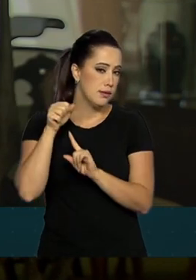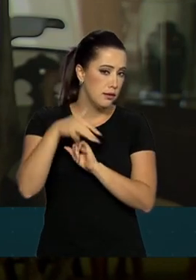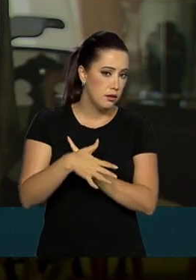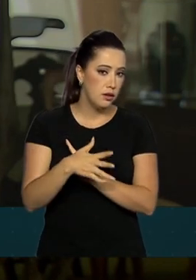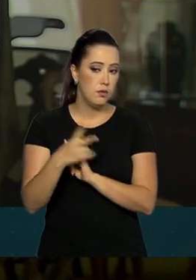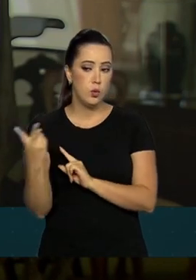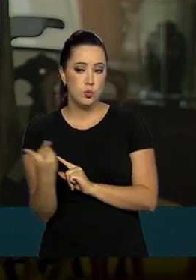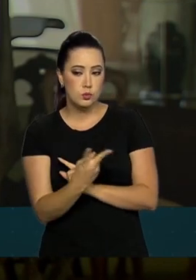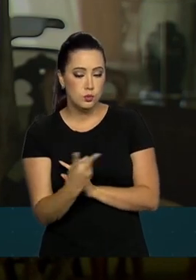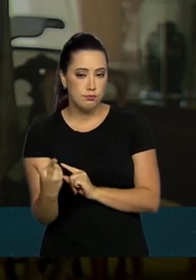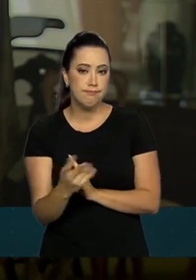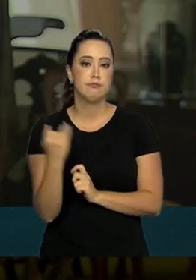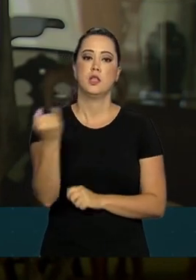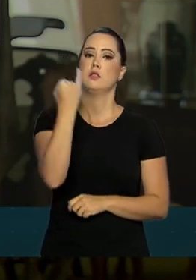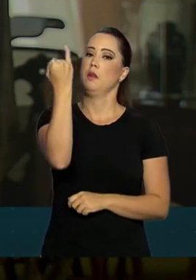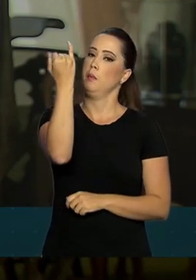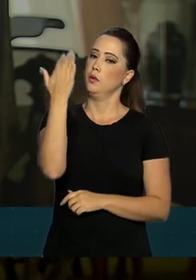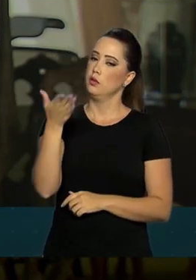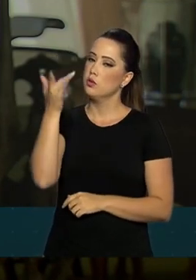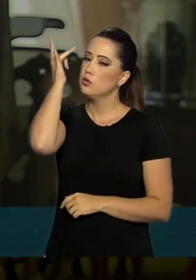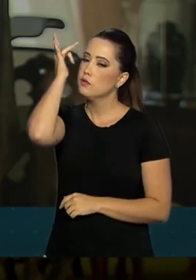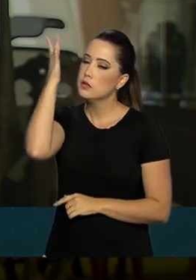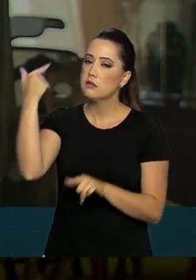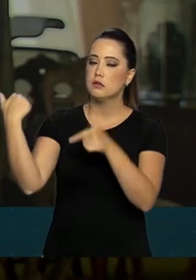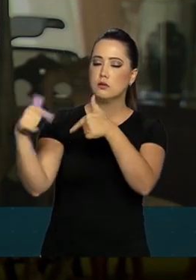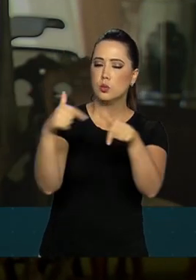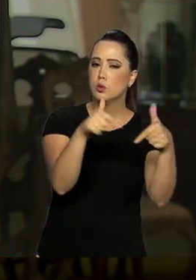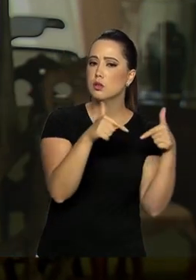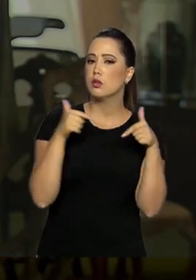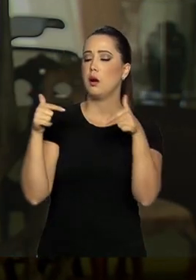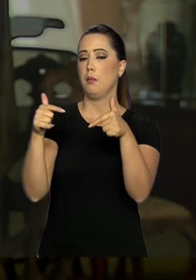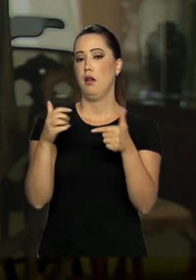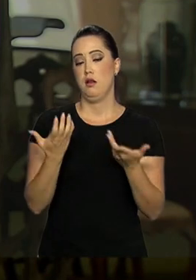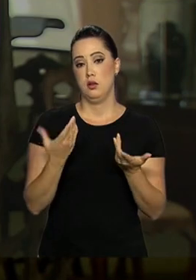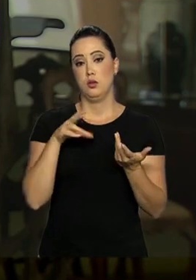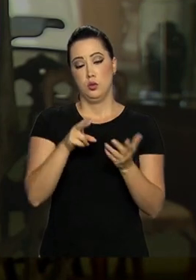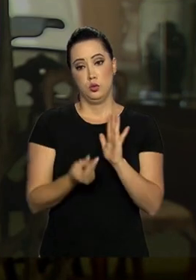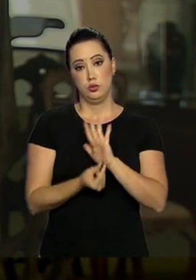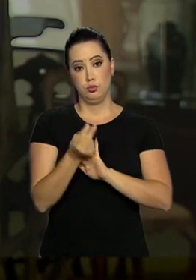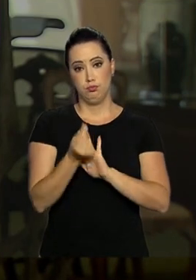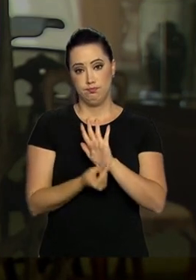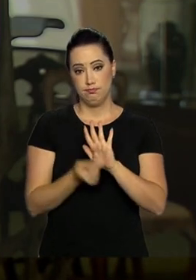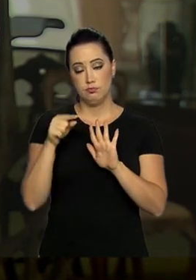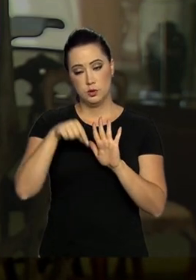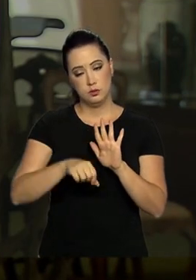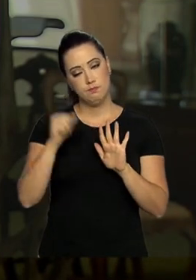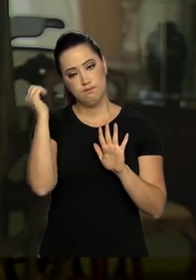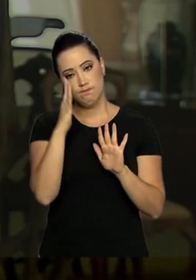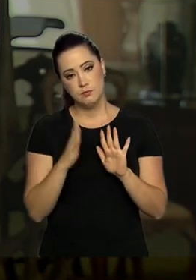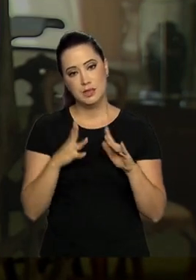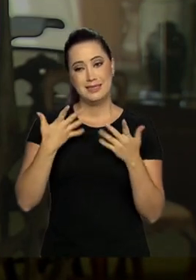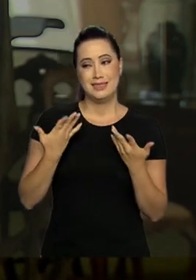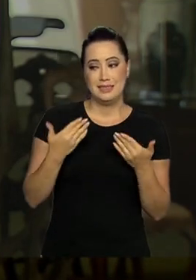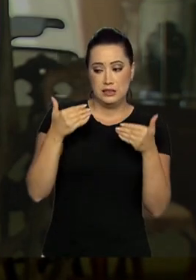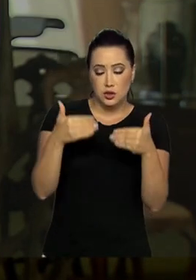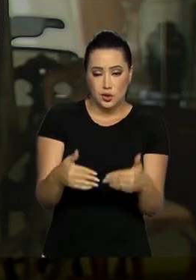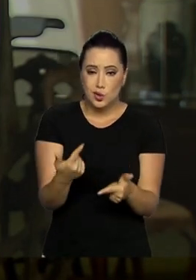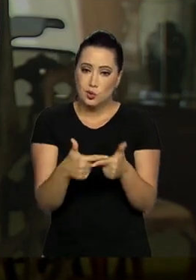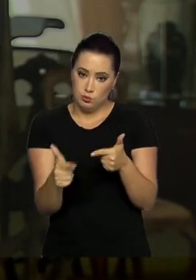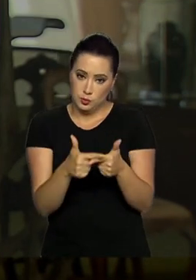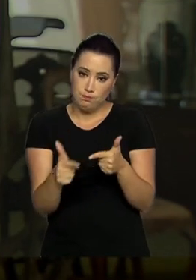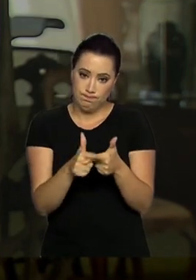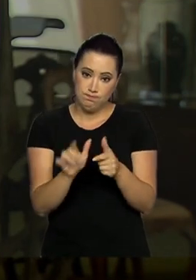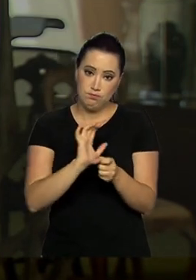proativas e vão facilitar a atuação do Sistema Financeiro Nacional diante dos possíveis efeitos do Covid